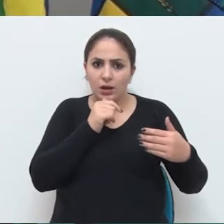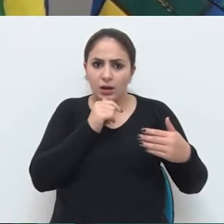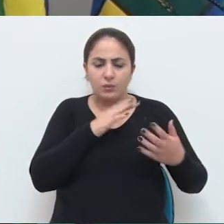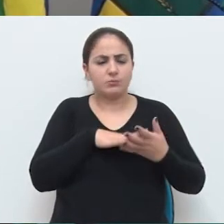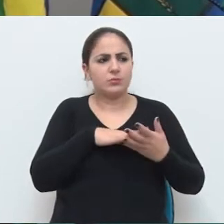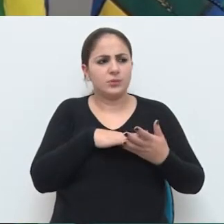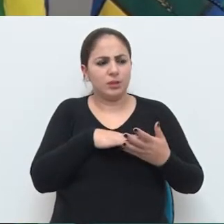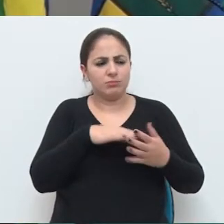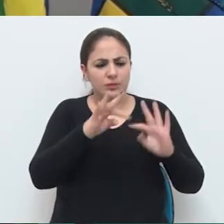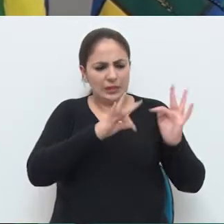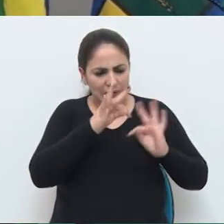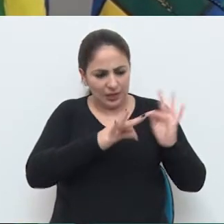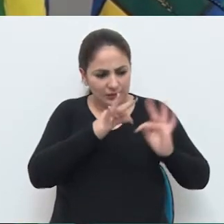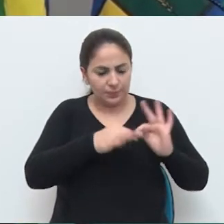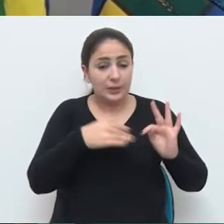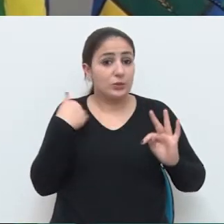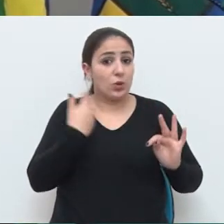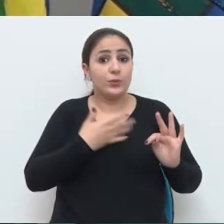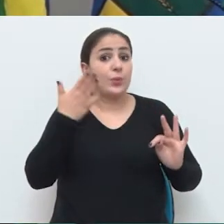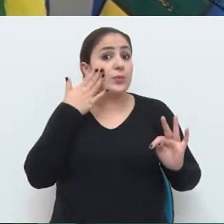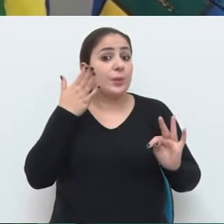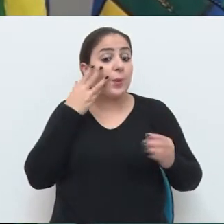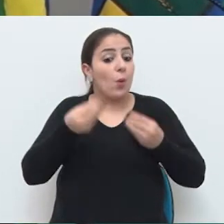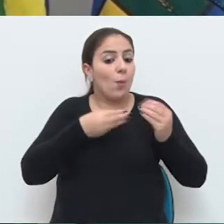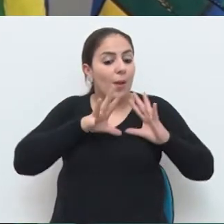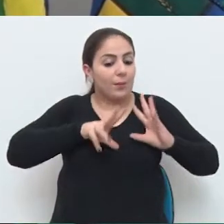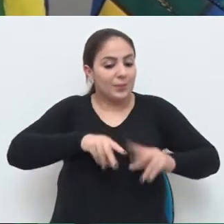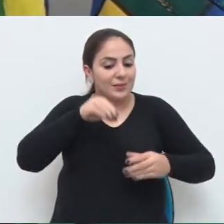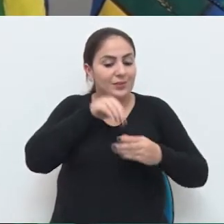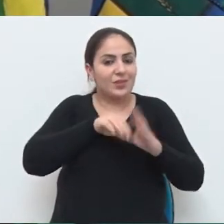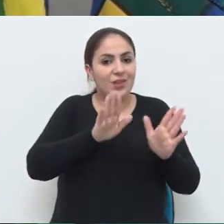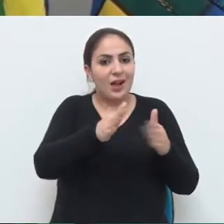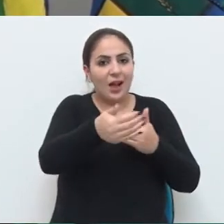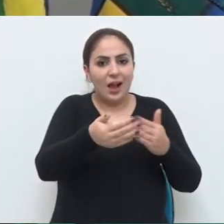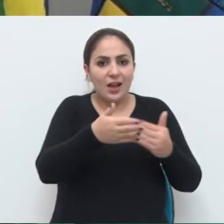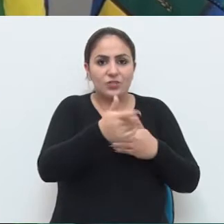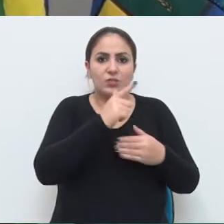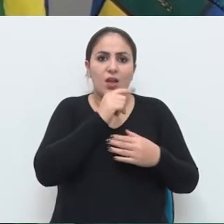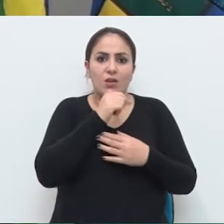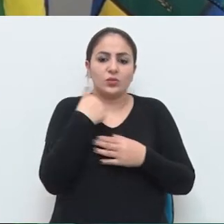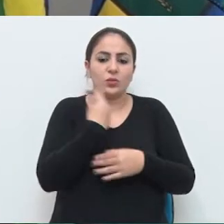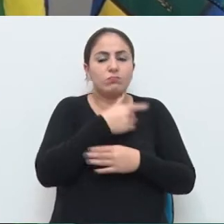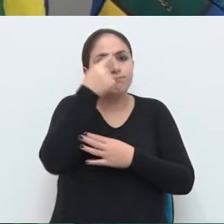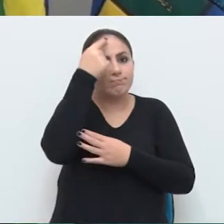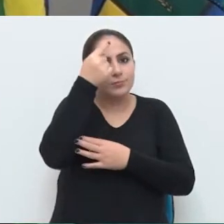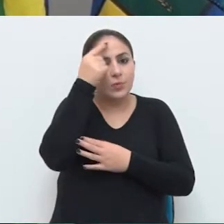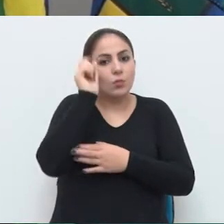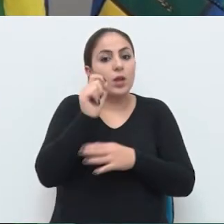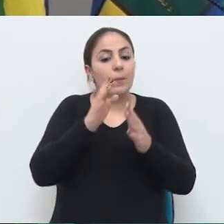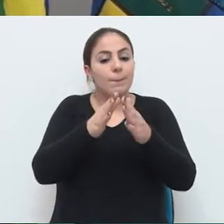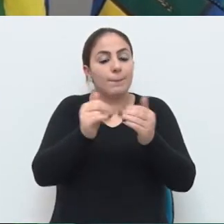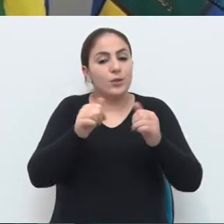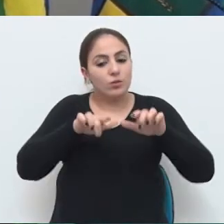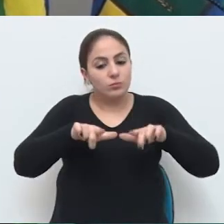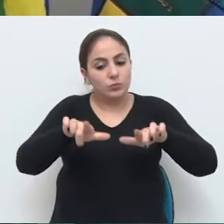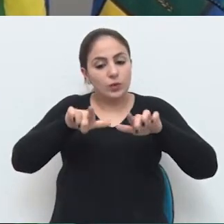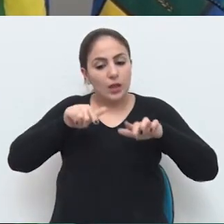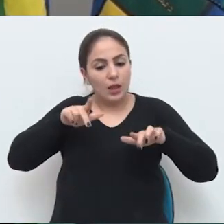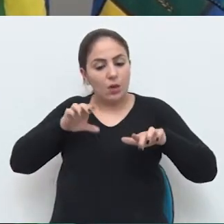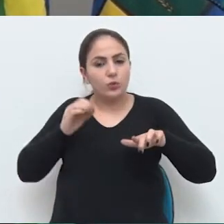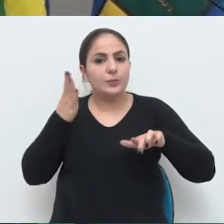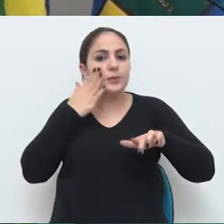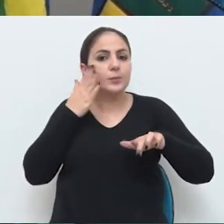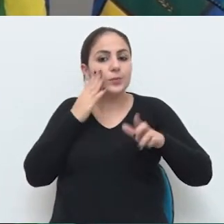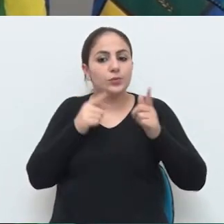que essas caixas têm a higienização dessas caixas e a limpeza dela. Então, a ideia nossa, então, é pedir os laudos para